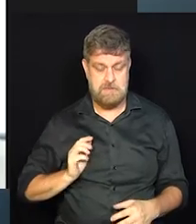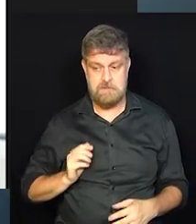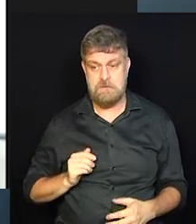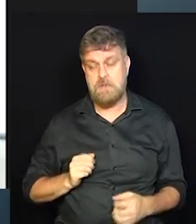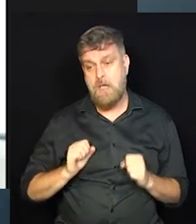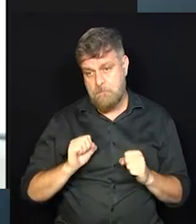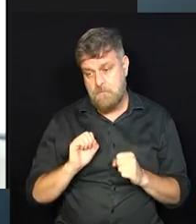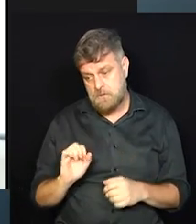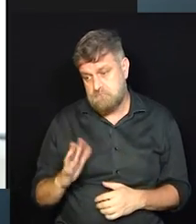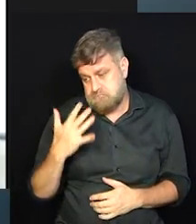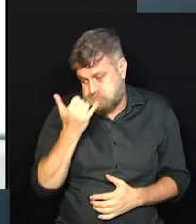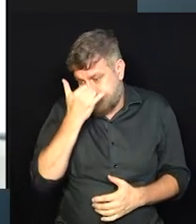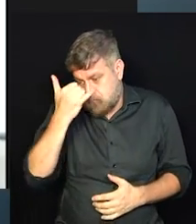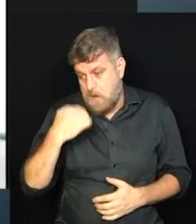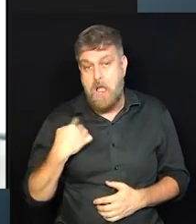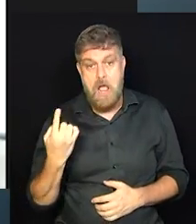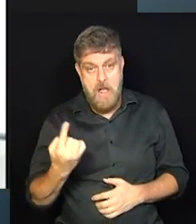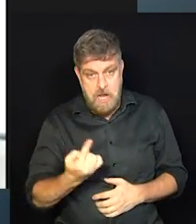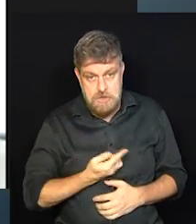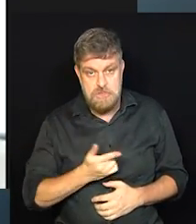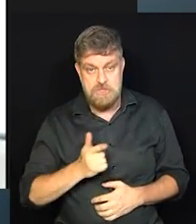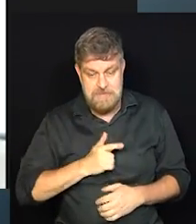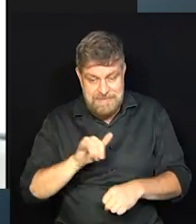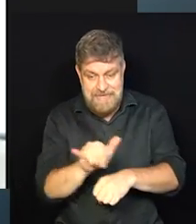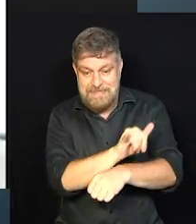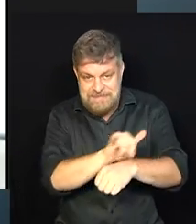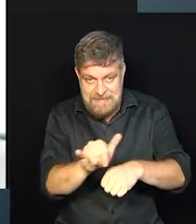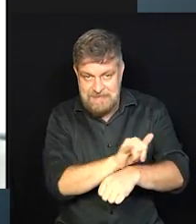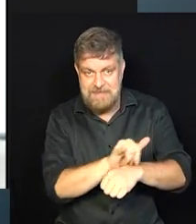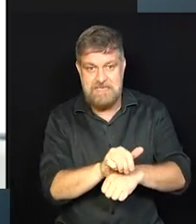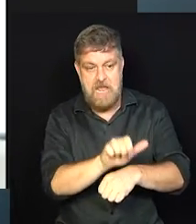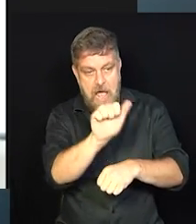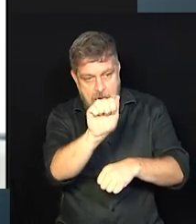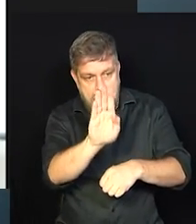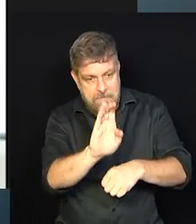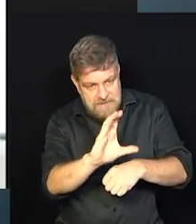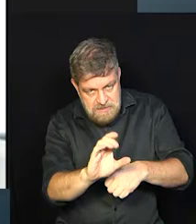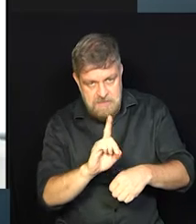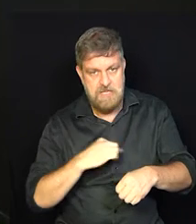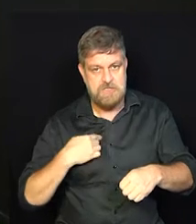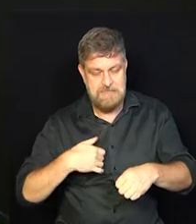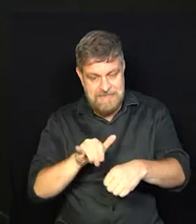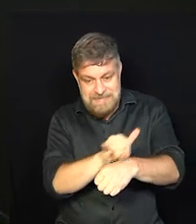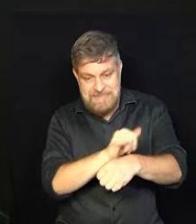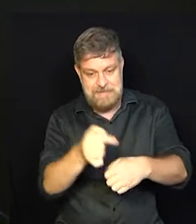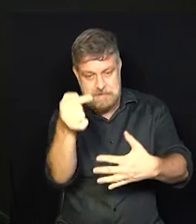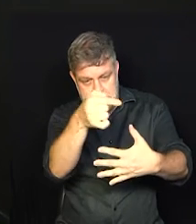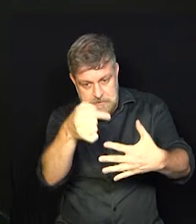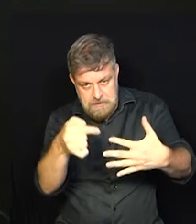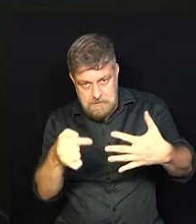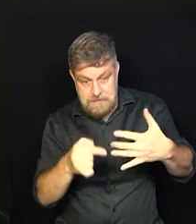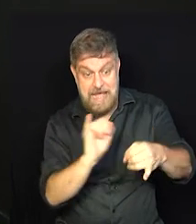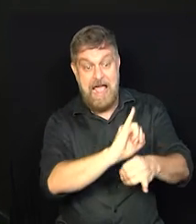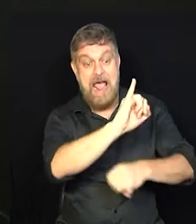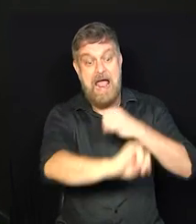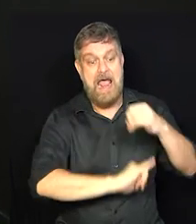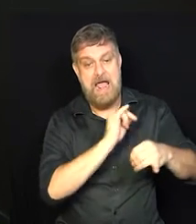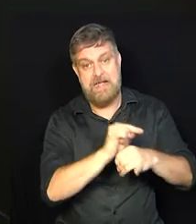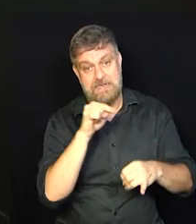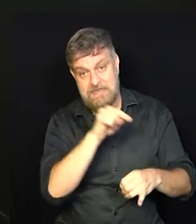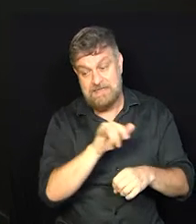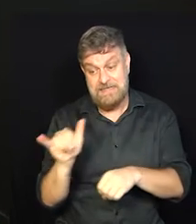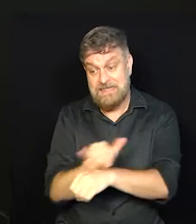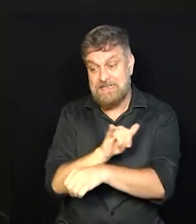tanta coisa pode acontecer que a gente precisa usar o máximo possível as ferramentas digitais e ter sempre um